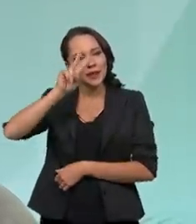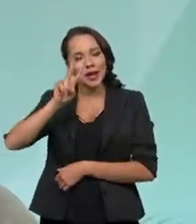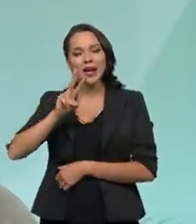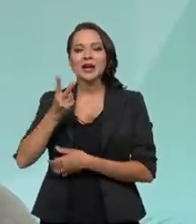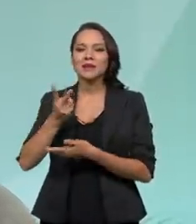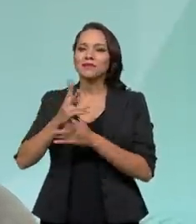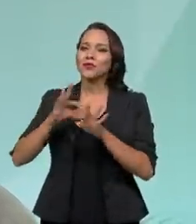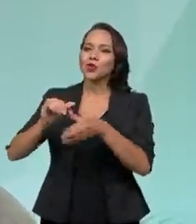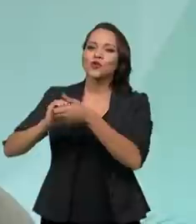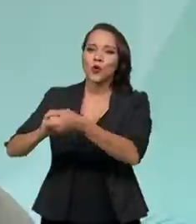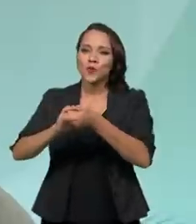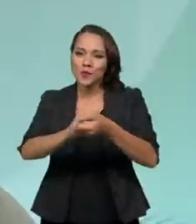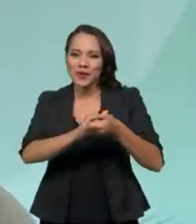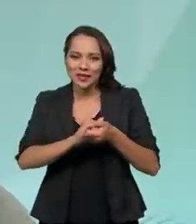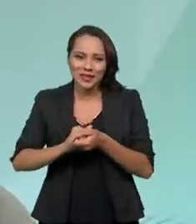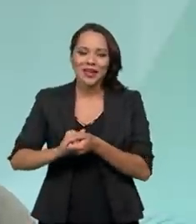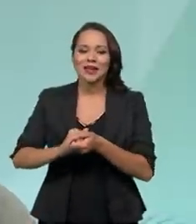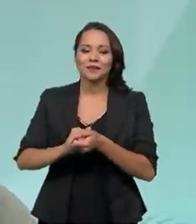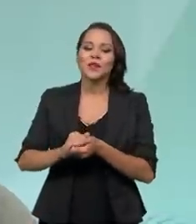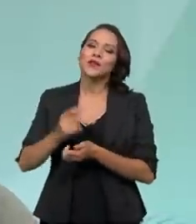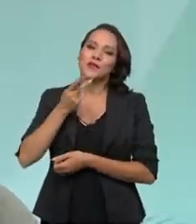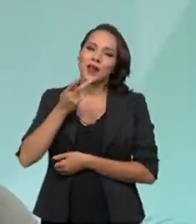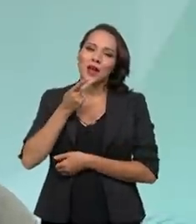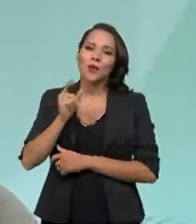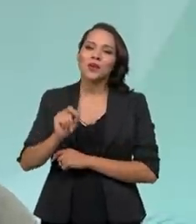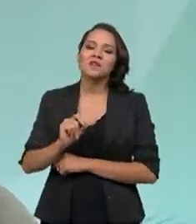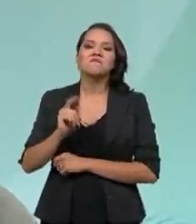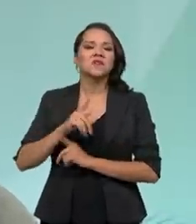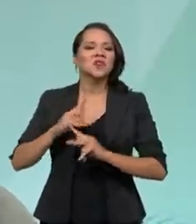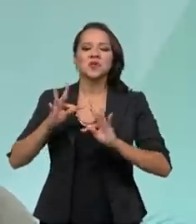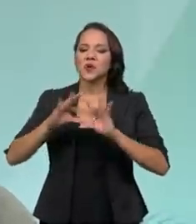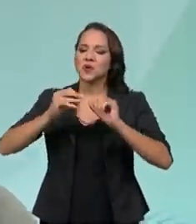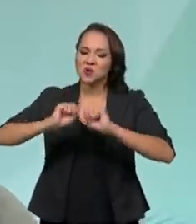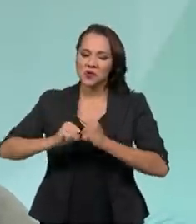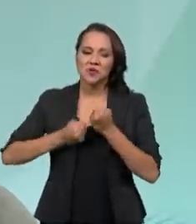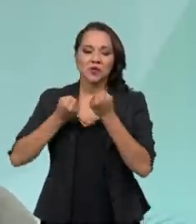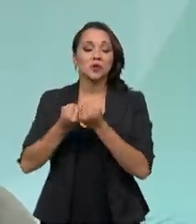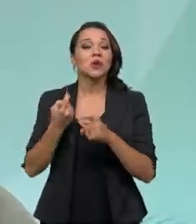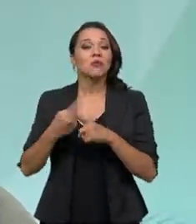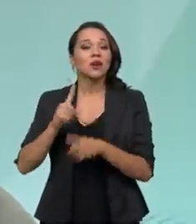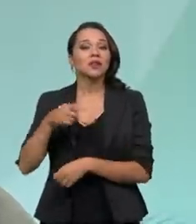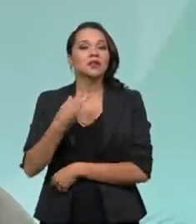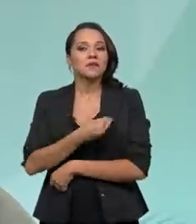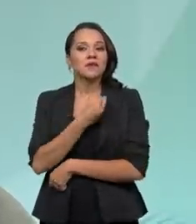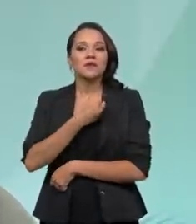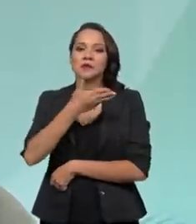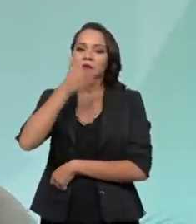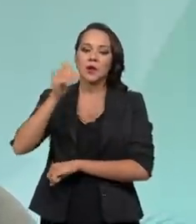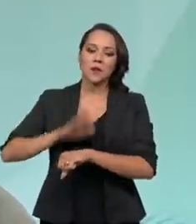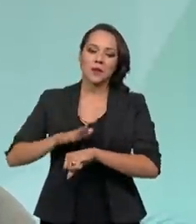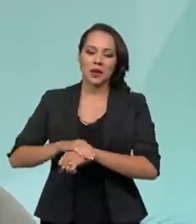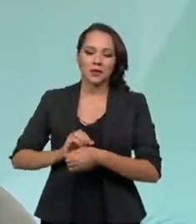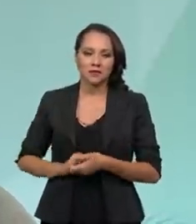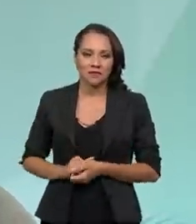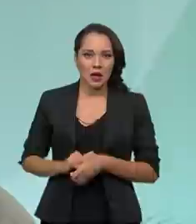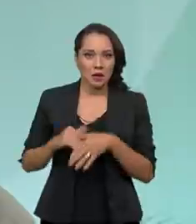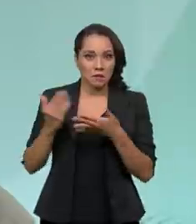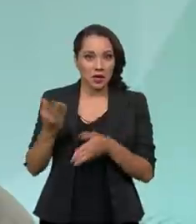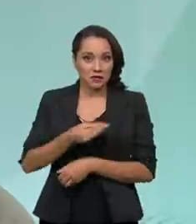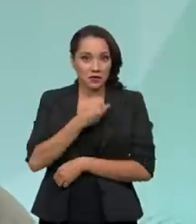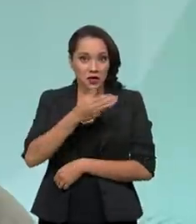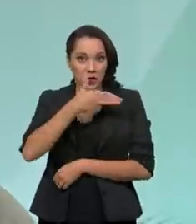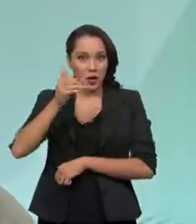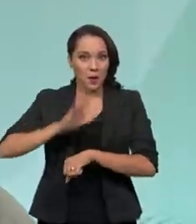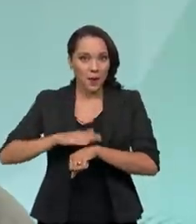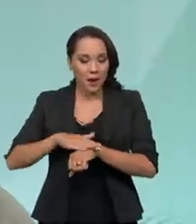de cumprimentá-los e dizer que valeu todo o esforço, porque nós estamos vivendo o melhor momento. Mas vamos viver no melhor